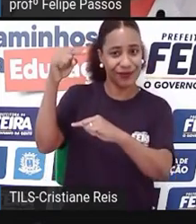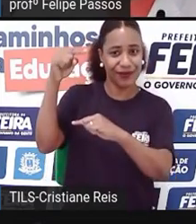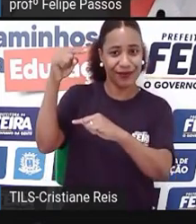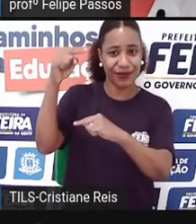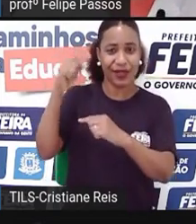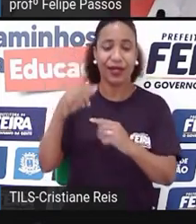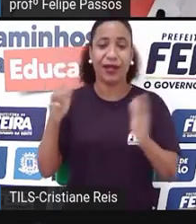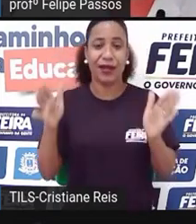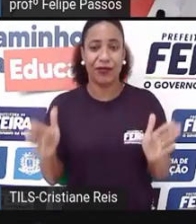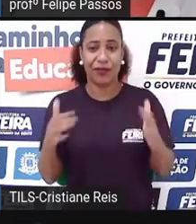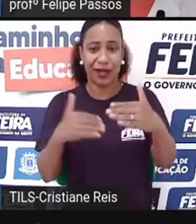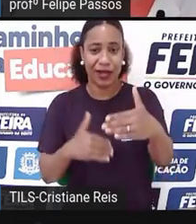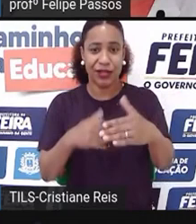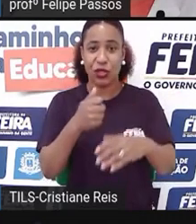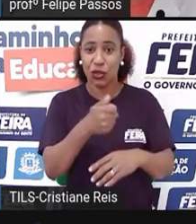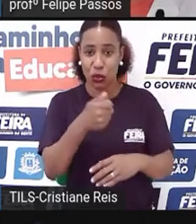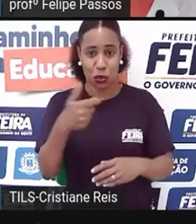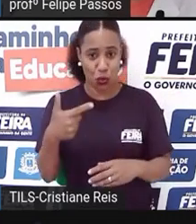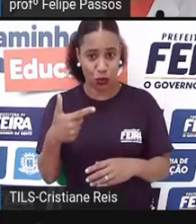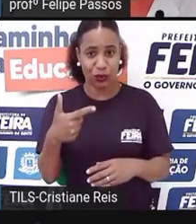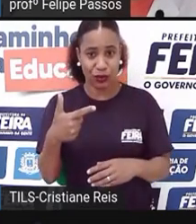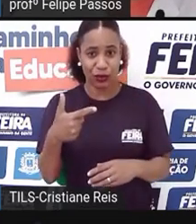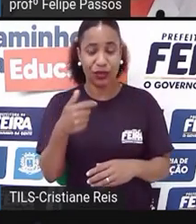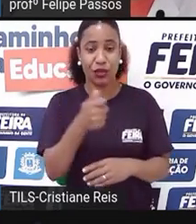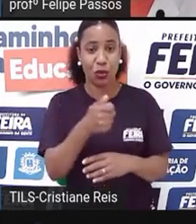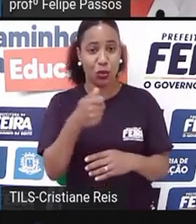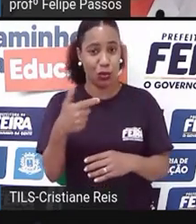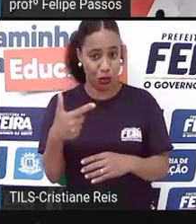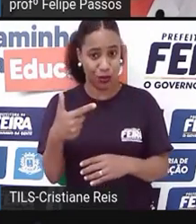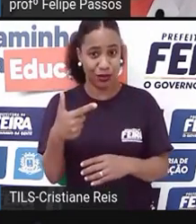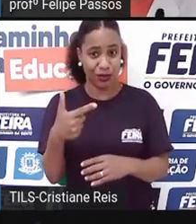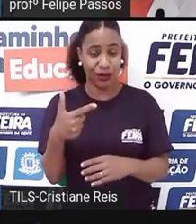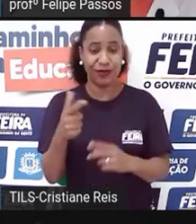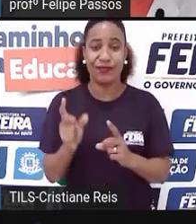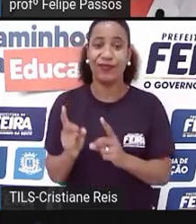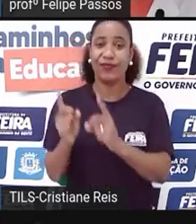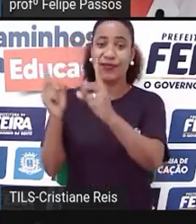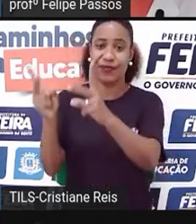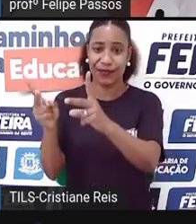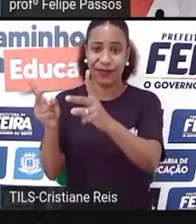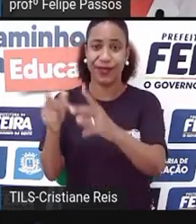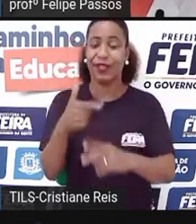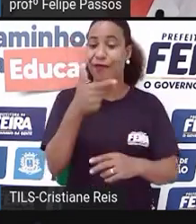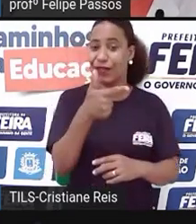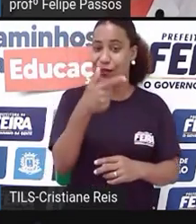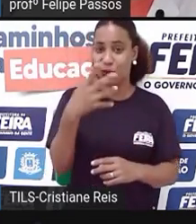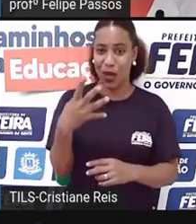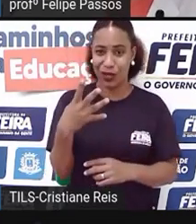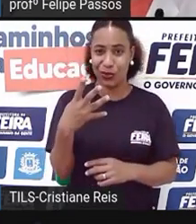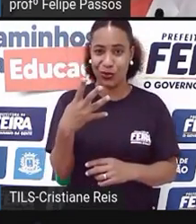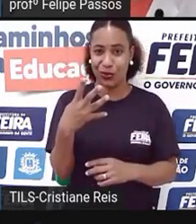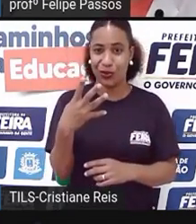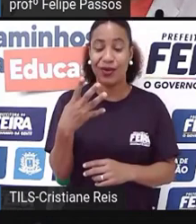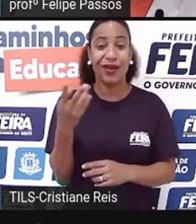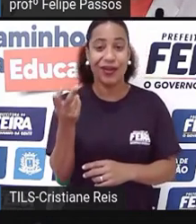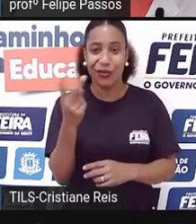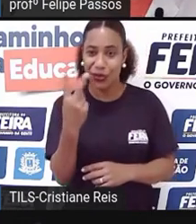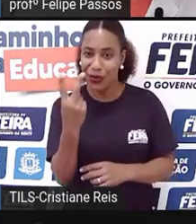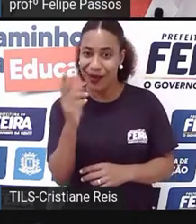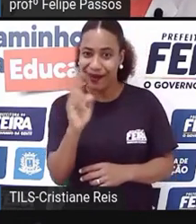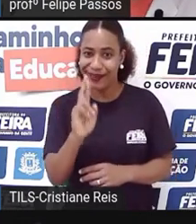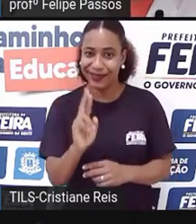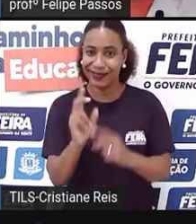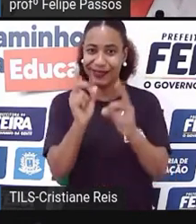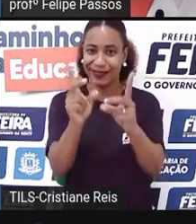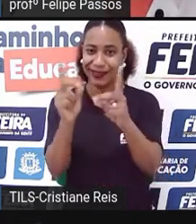reais, são 12 águas, ele vende no final do dia, ele tem 24 reais. se vender a 2 reais, então ele tem 12 para comprar